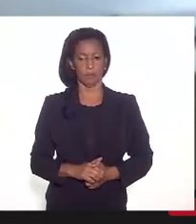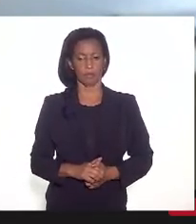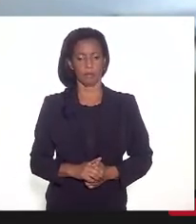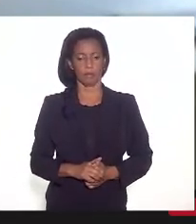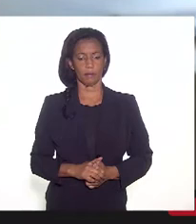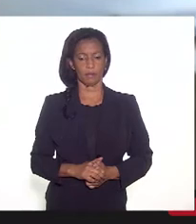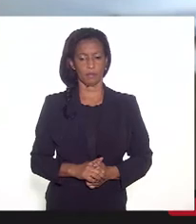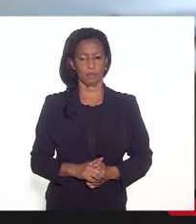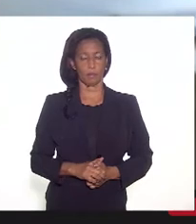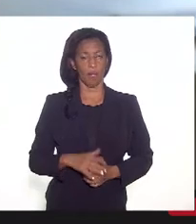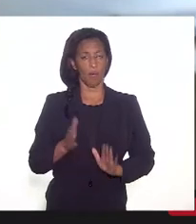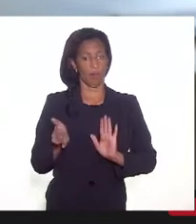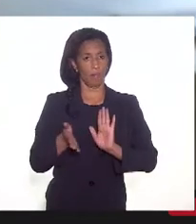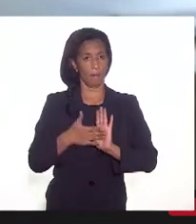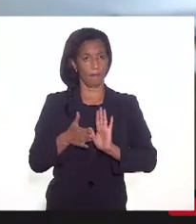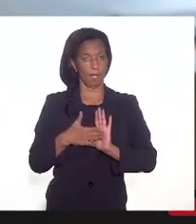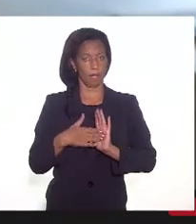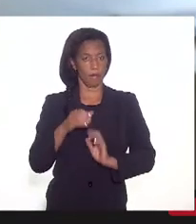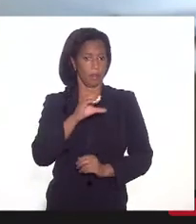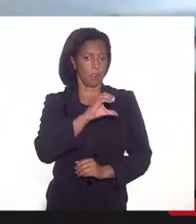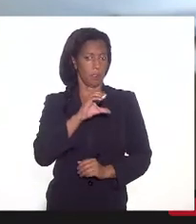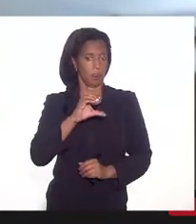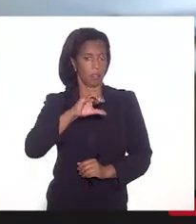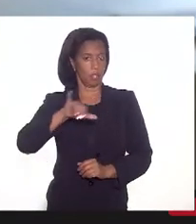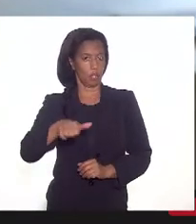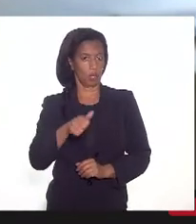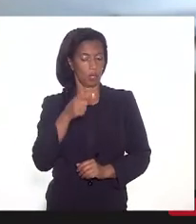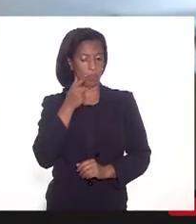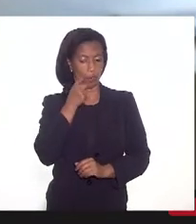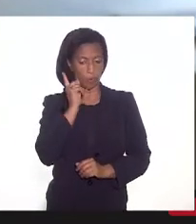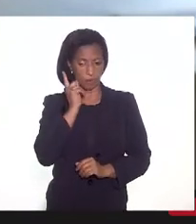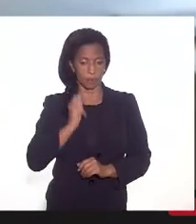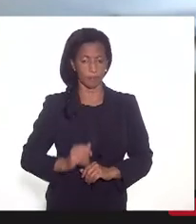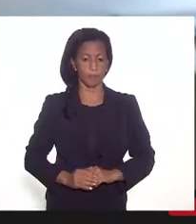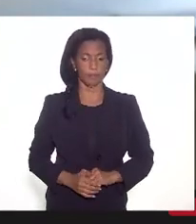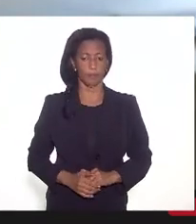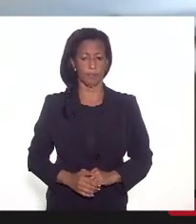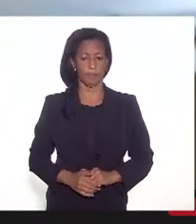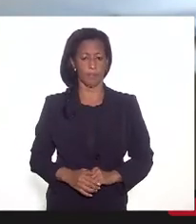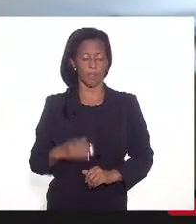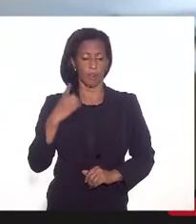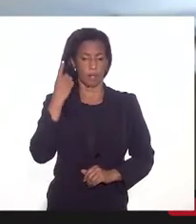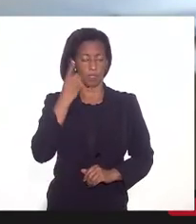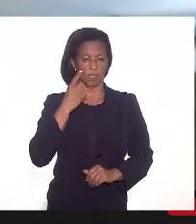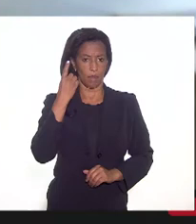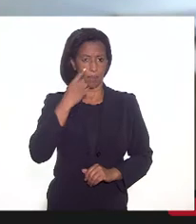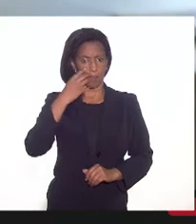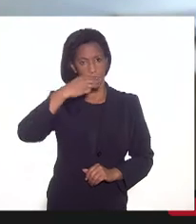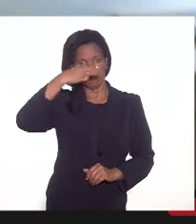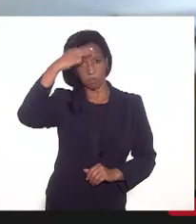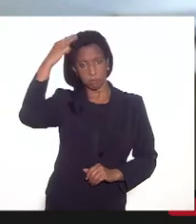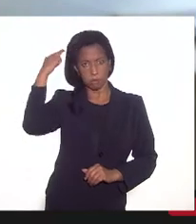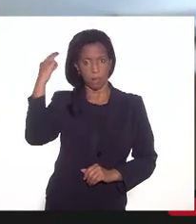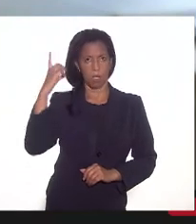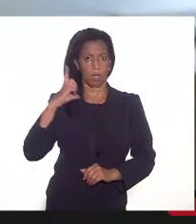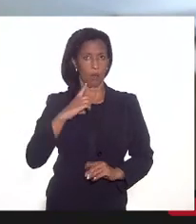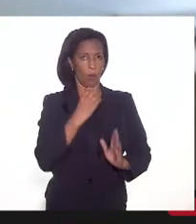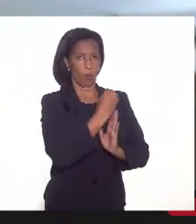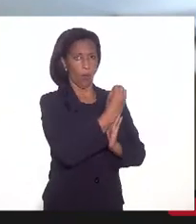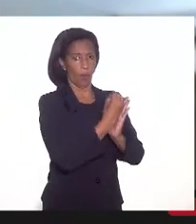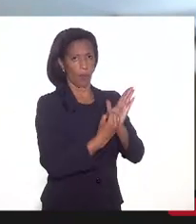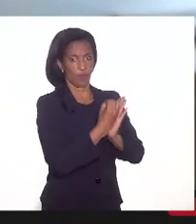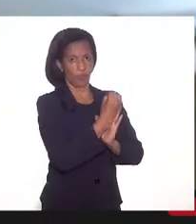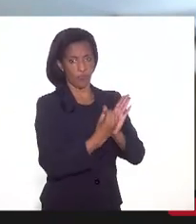A gente ia dar o parecer na CCJ até ontem. O deputado Márcio Pacheco recebeu um ofício da